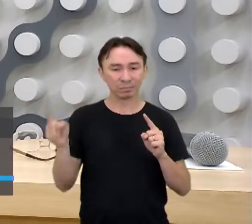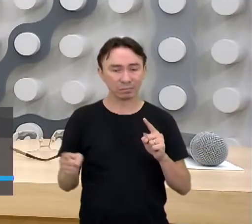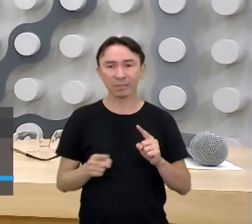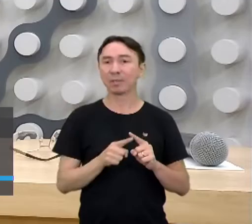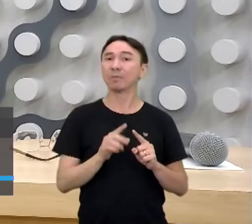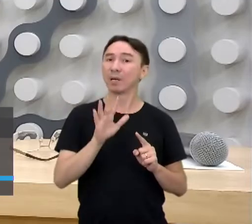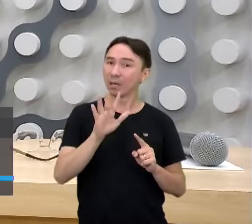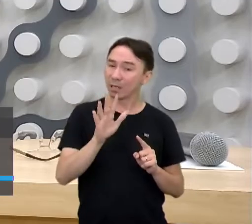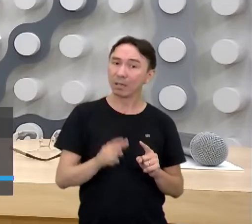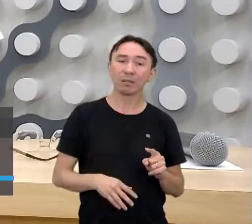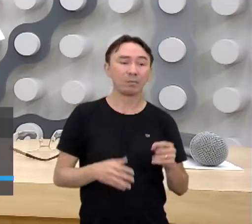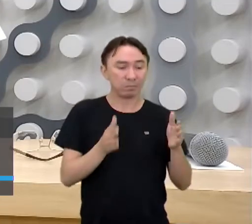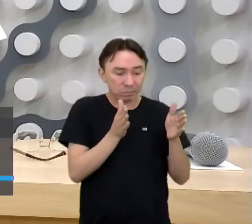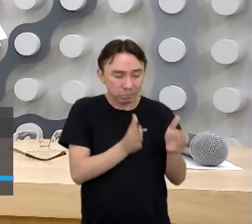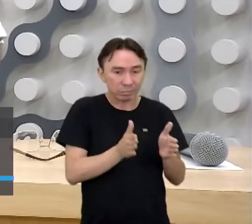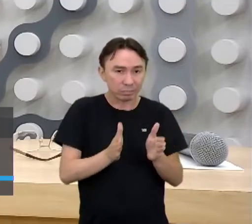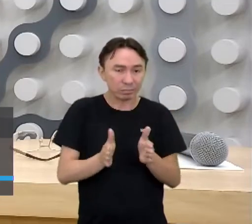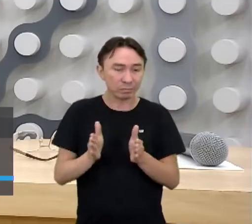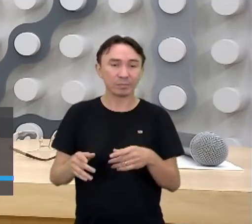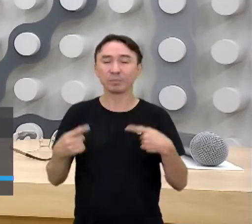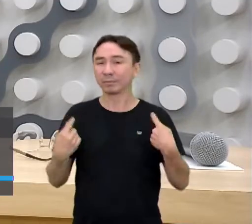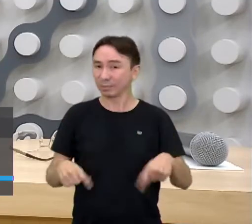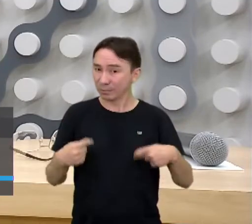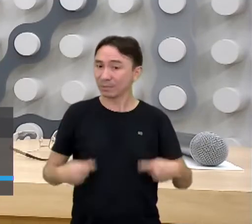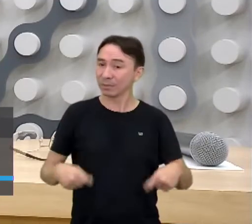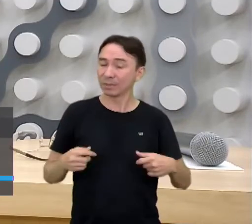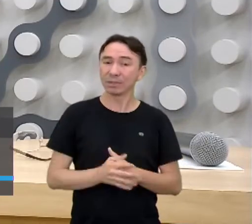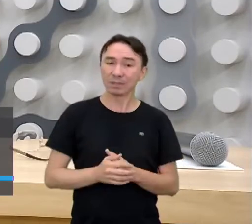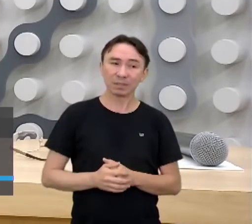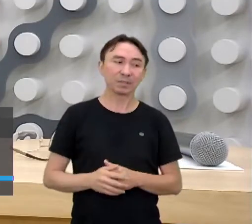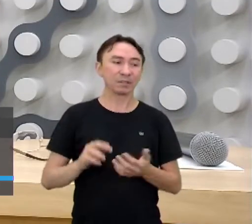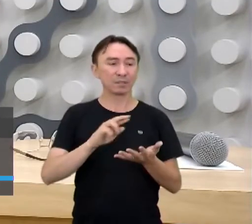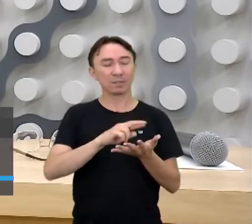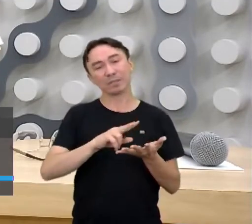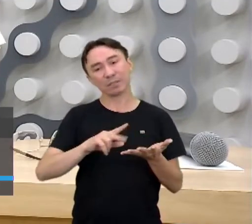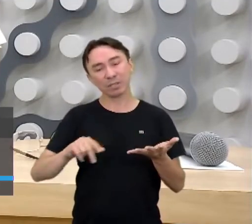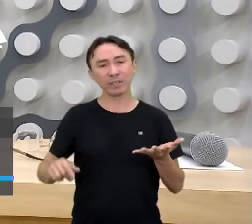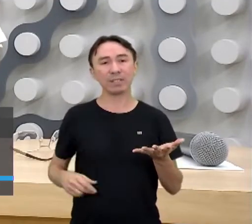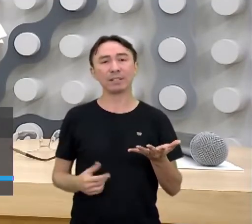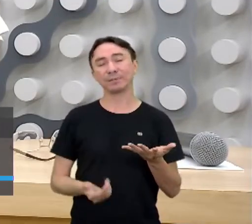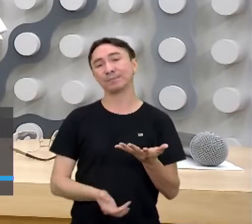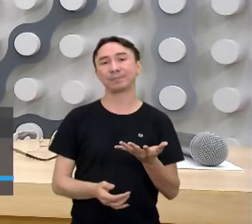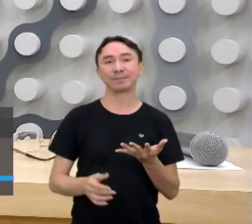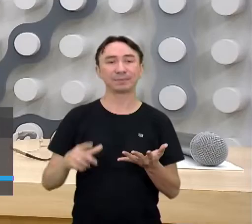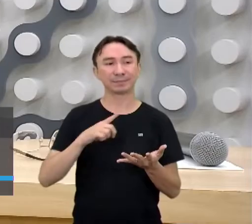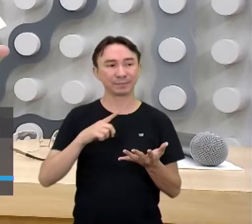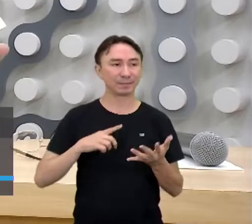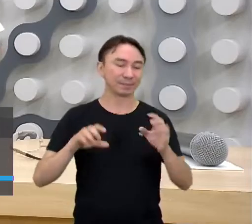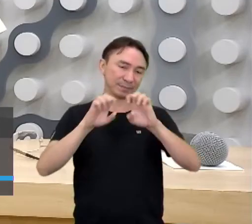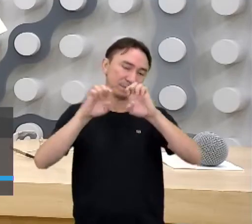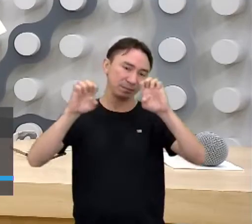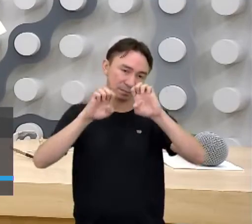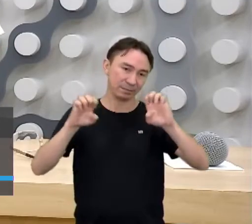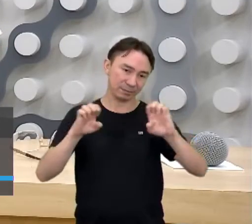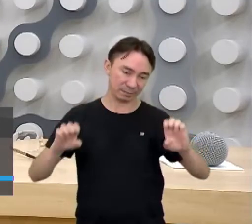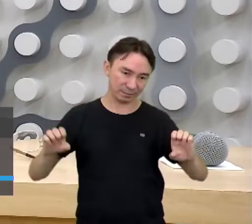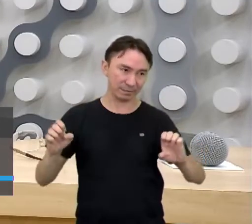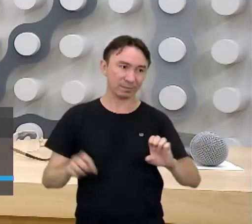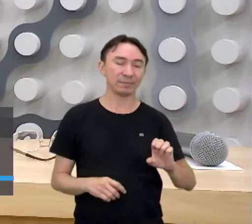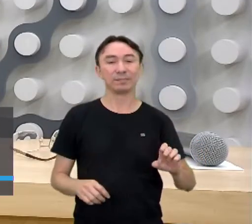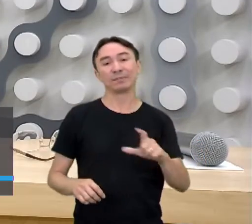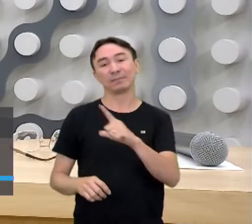E para ser bem organizado, ele tem que ter uma estrutura. Então, o país tem que ser bem estruturado e ele tem que ter um desenvolvimento